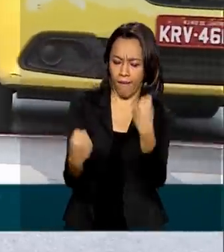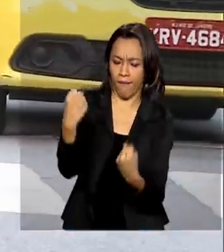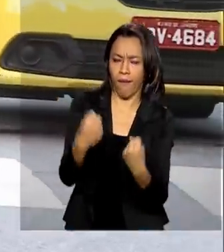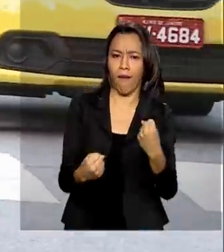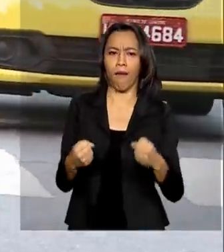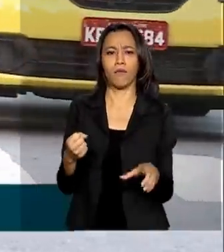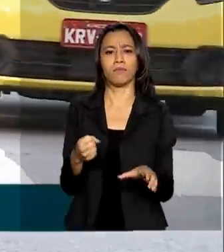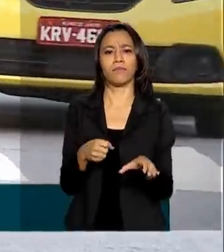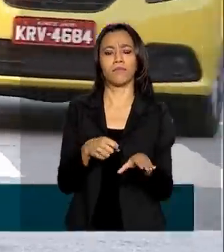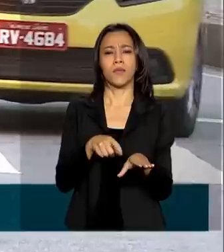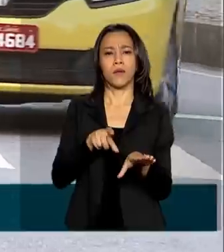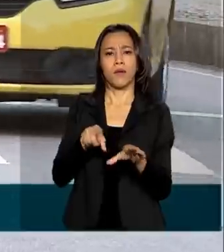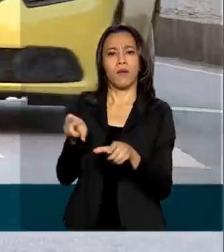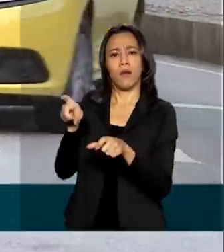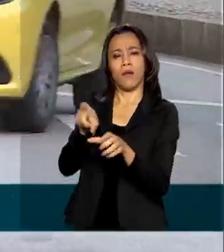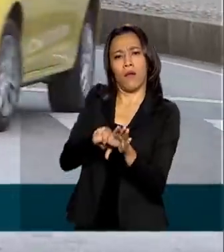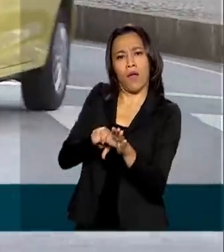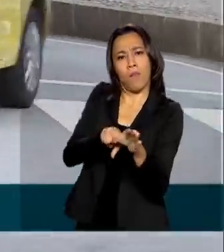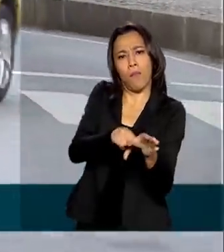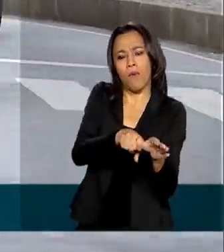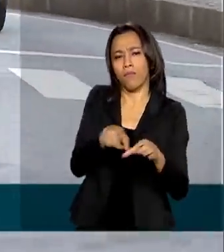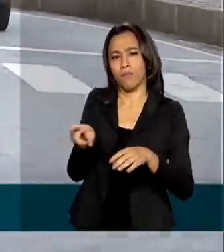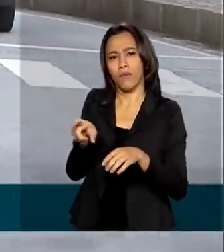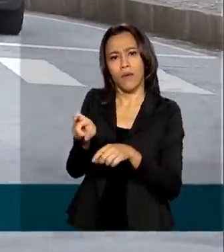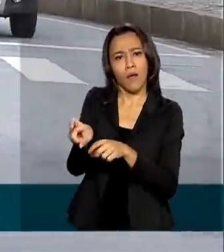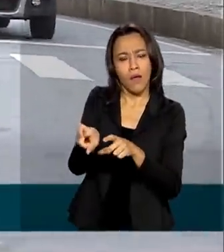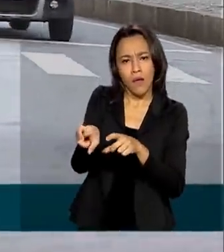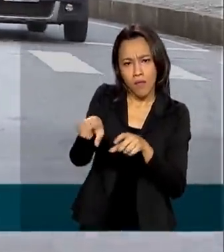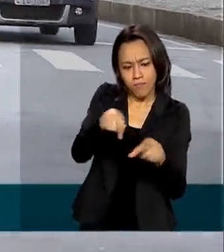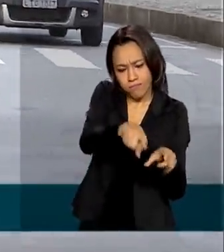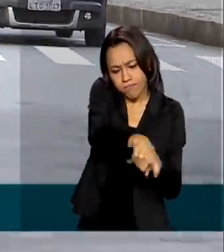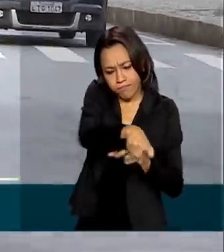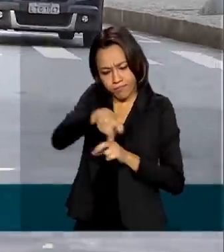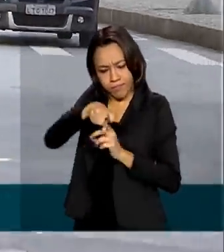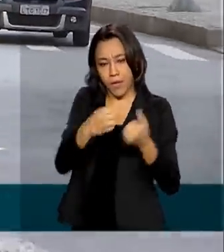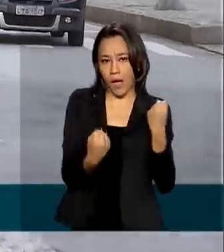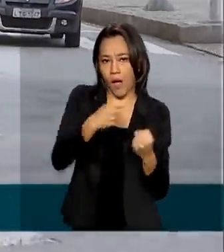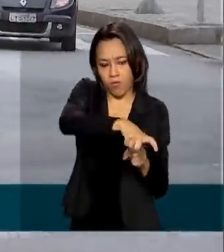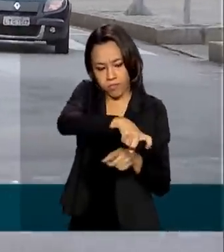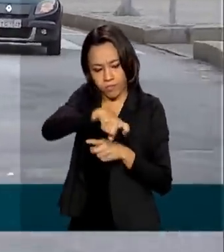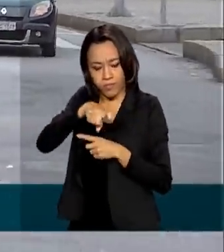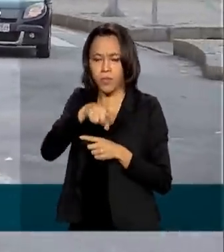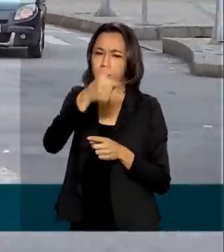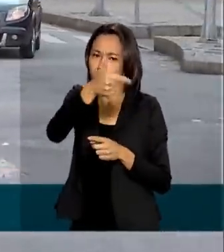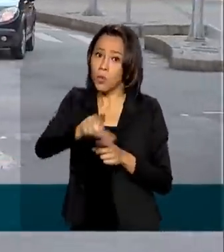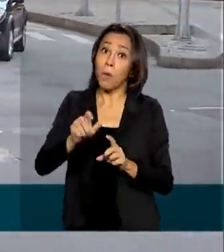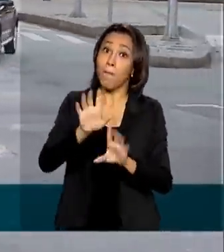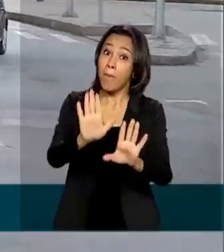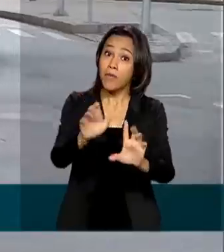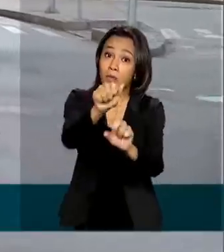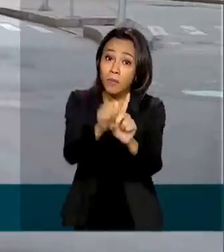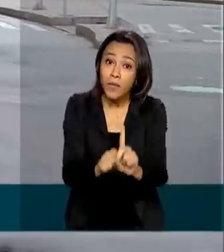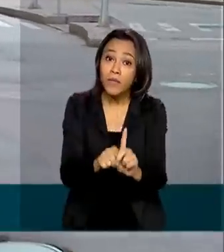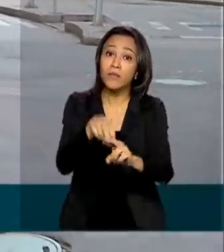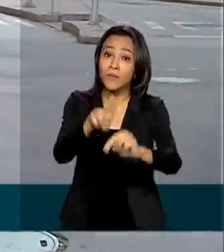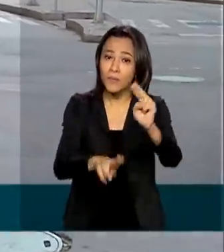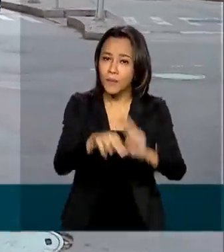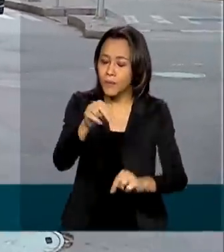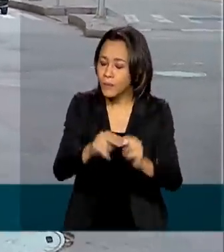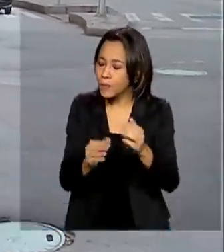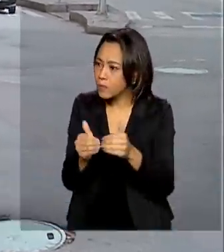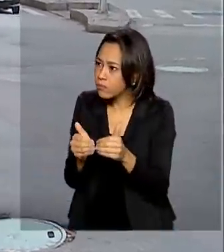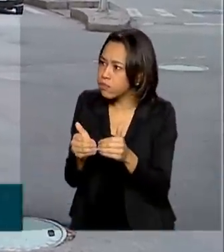carrocerias cruzou a linha de chegada em primeiro lugar. Mas o avanço no mês de junho foi em todas as grandes categorias